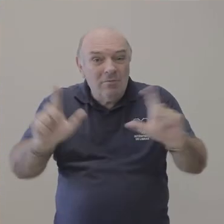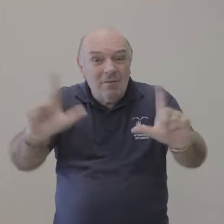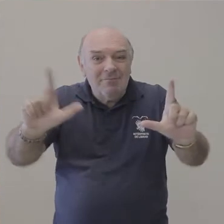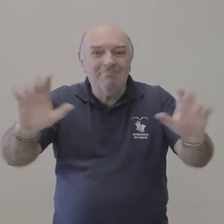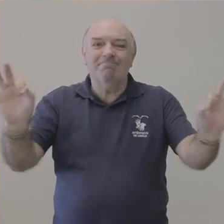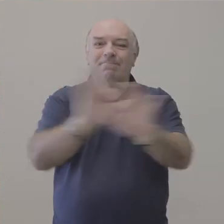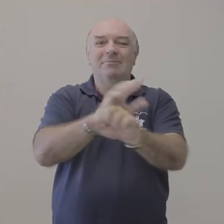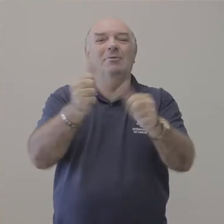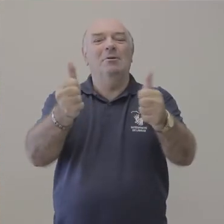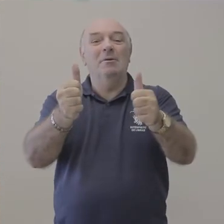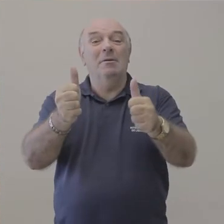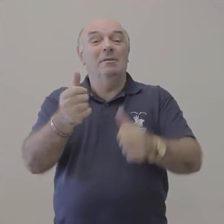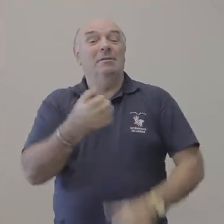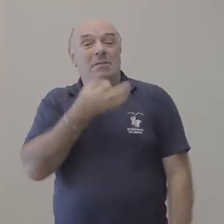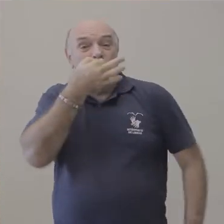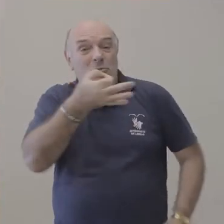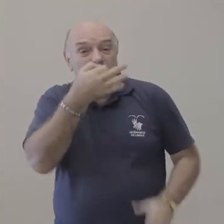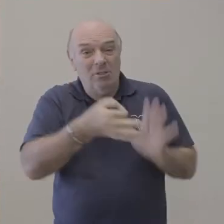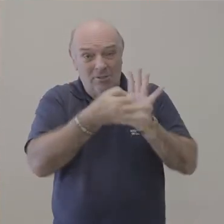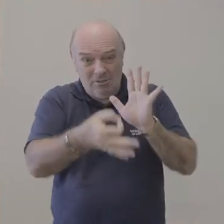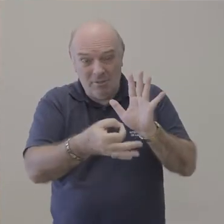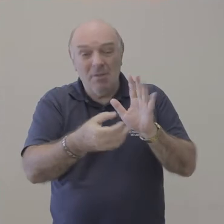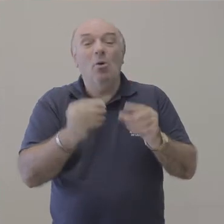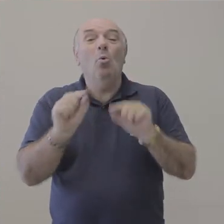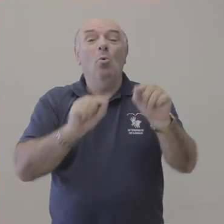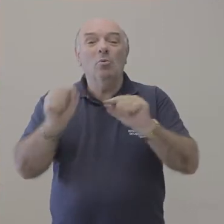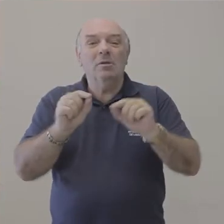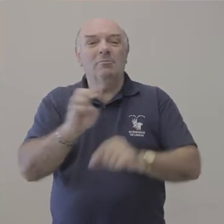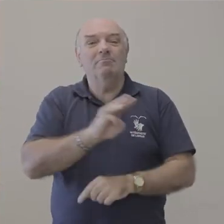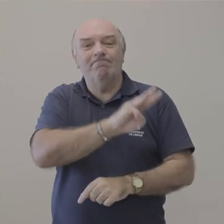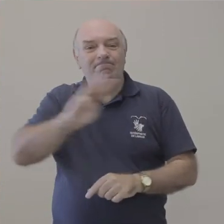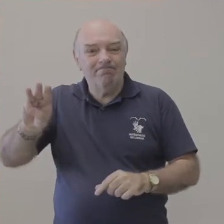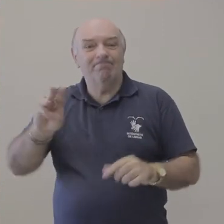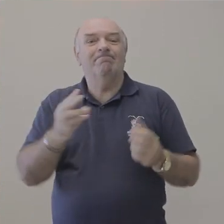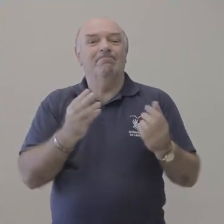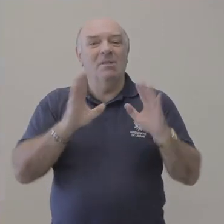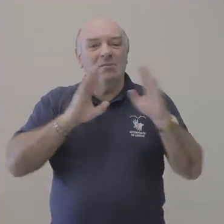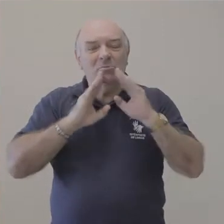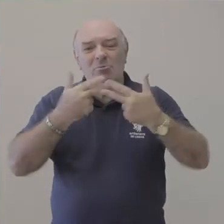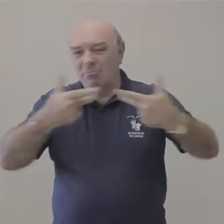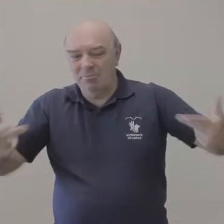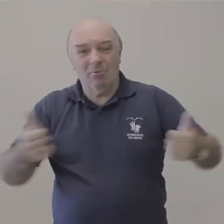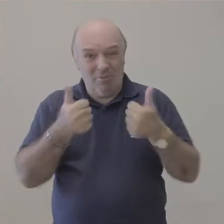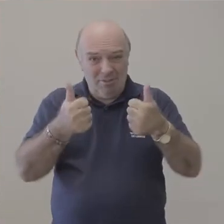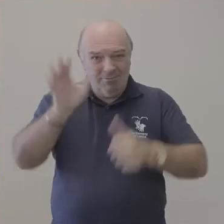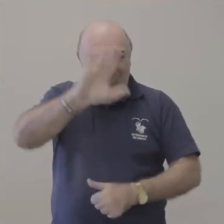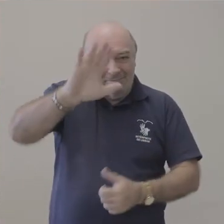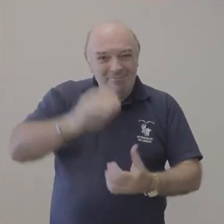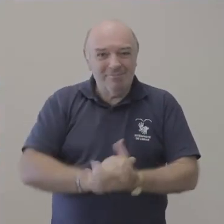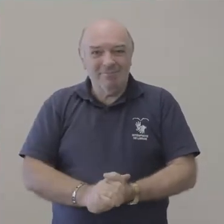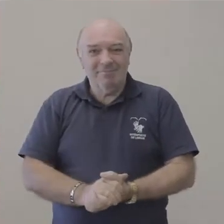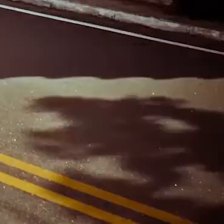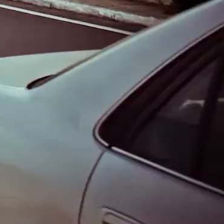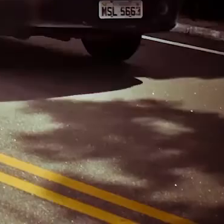O UFIS na TV fica por aqui. Para sugerir pautas e saber mais sobre a TV UFIS, acesse nossas redes sociais. Até